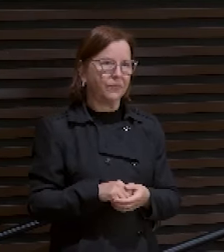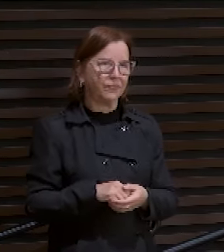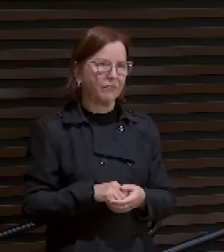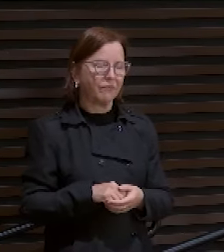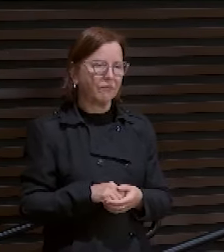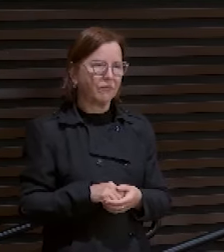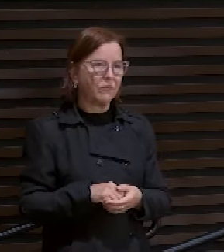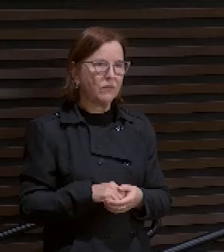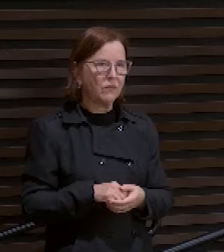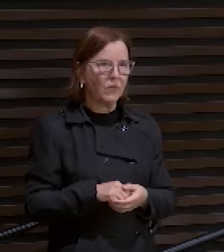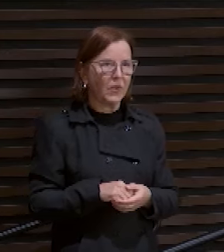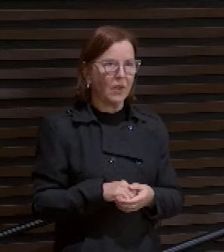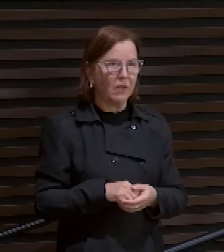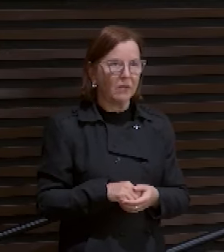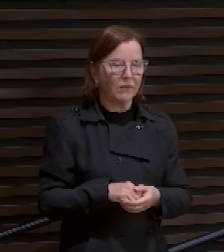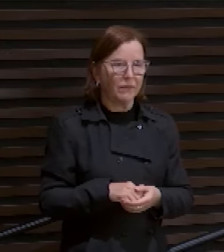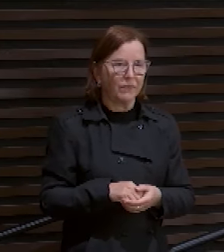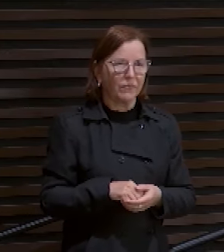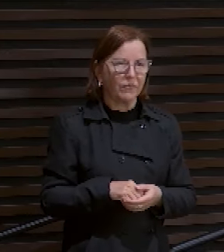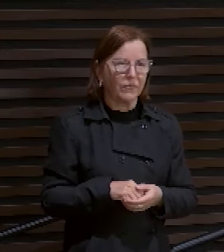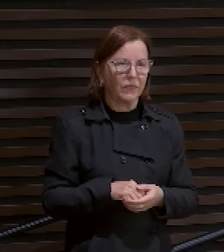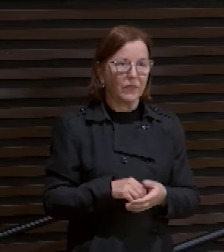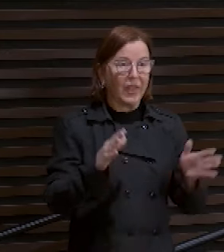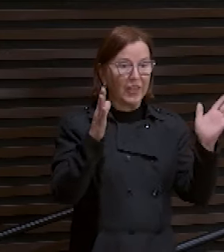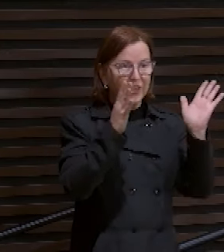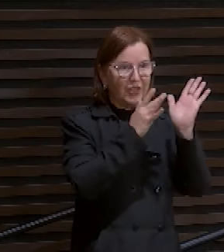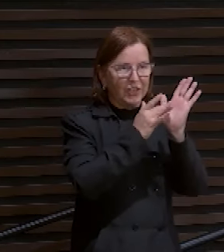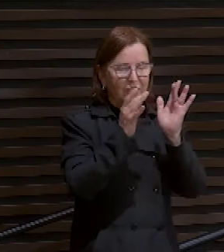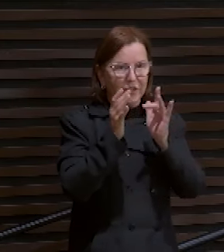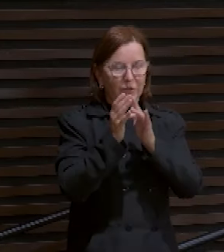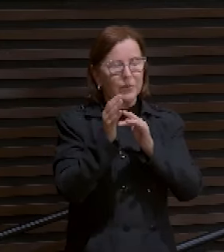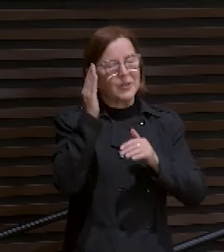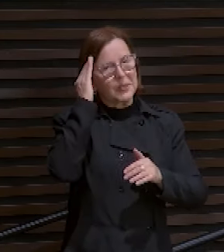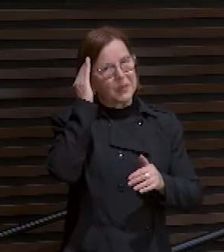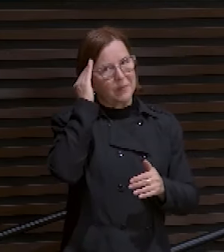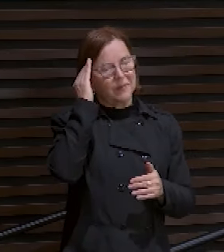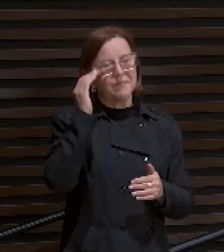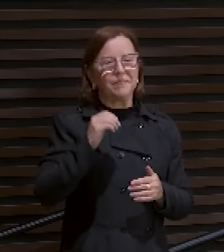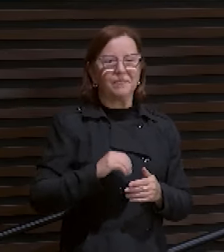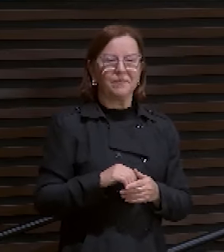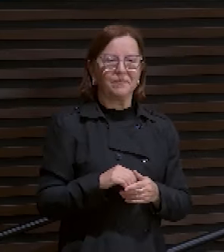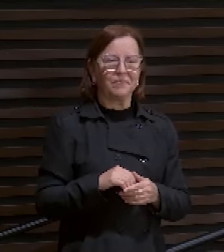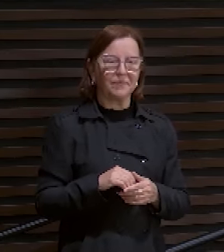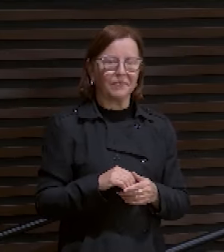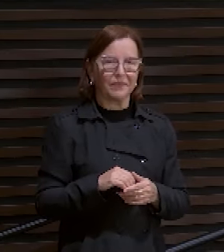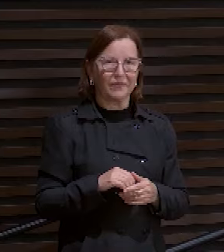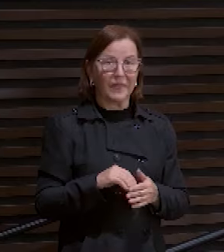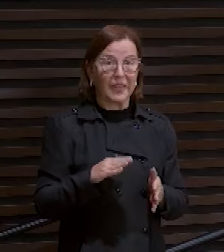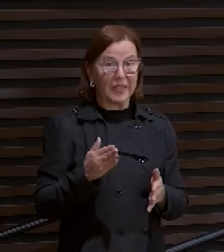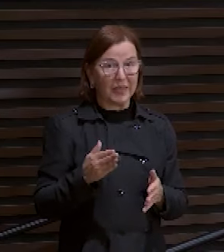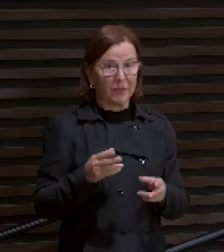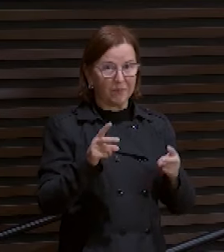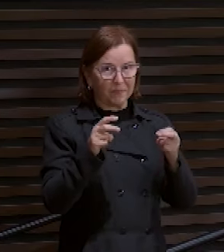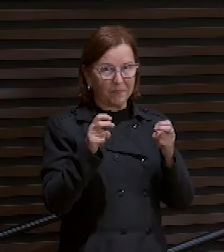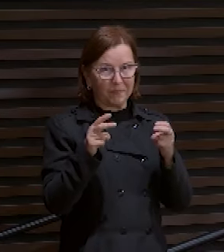Como é que eu vou... Jesus, ele sabe. Então, olha só.